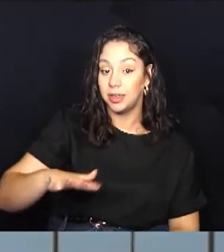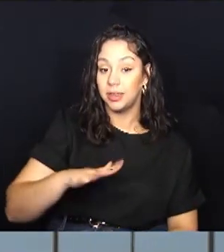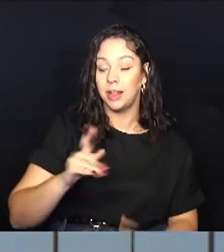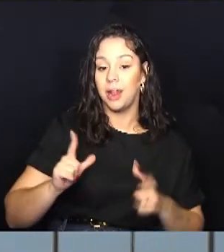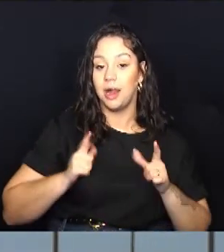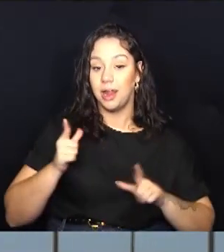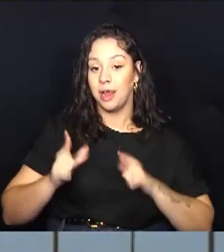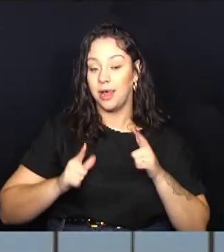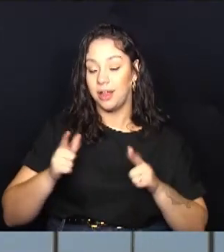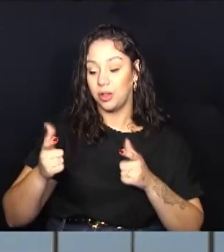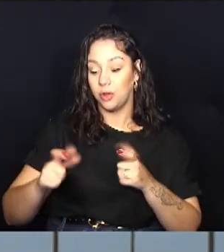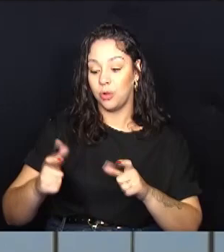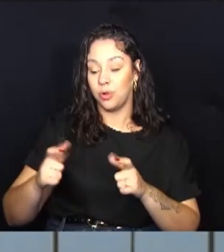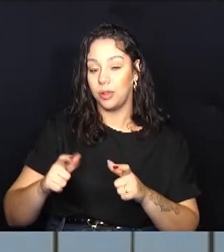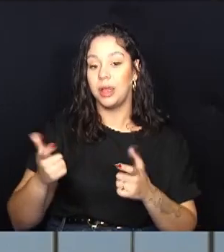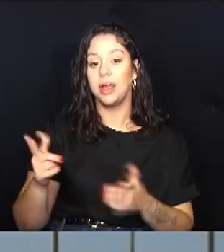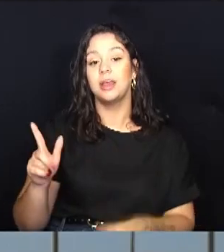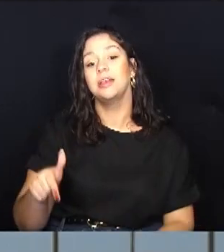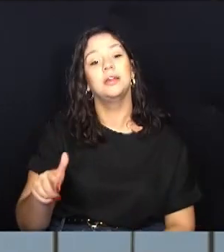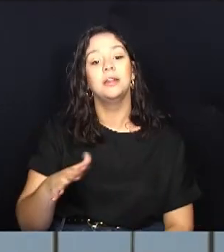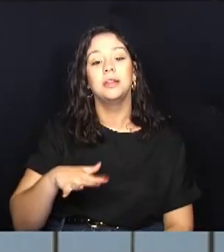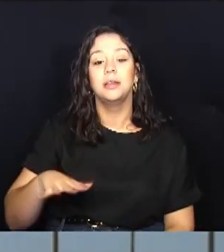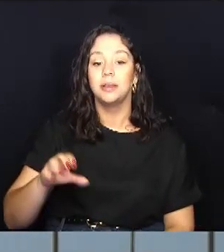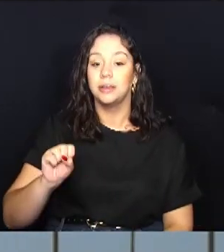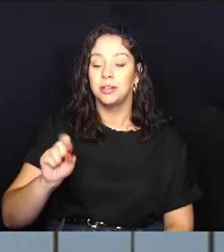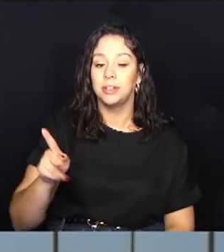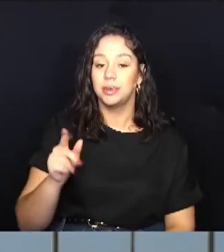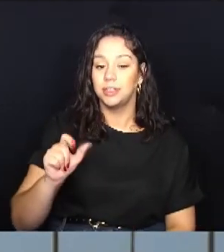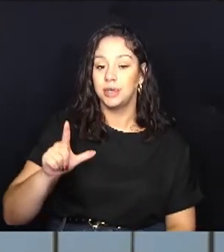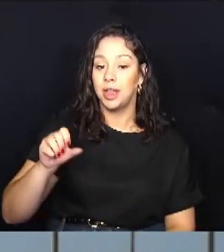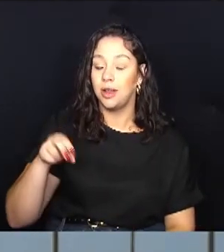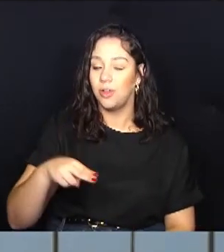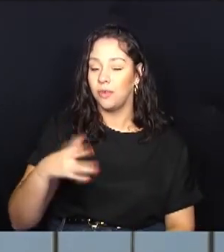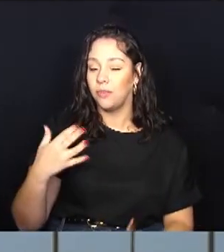do bairro Parque Residencial Xalom. Acompanhe.